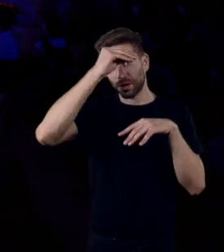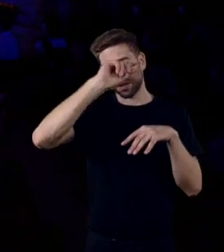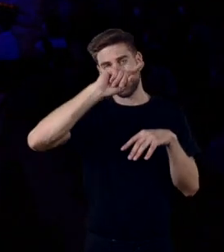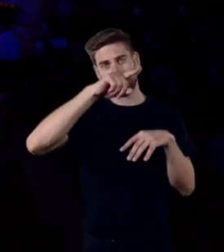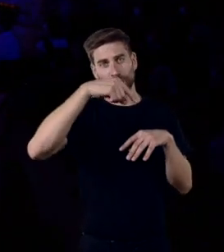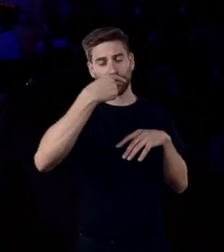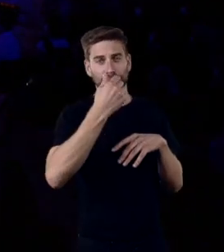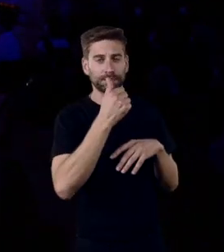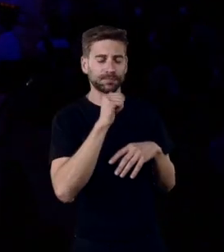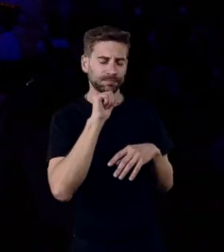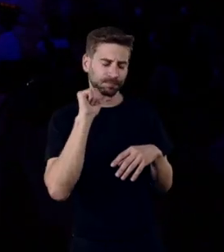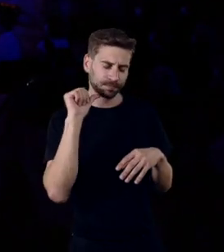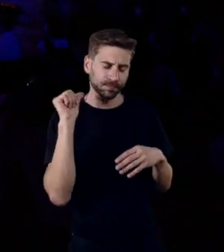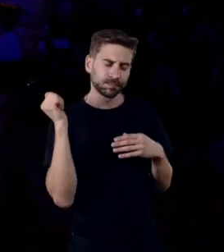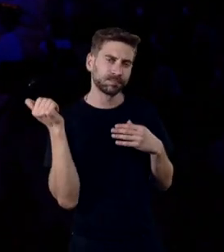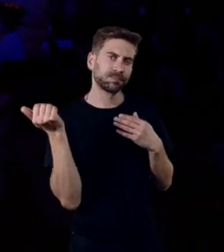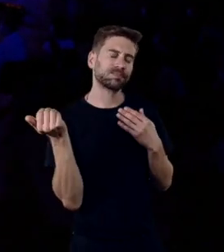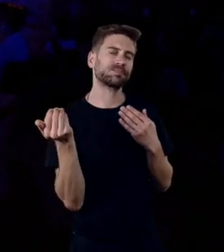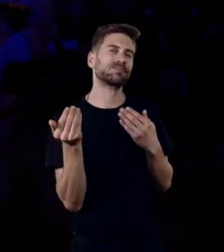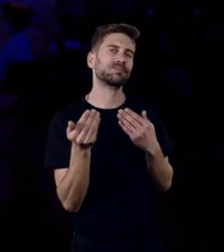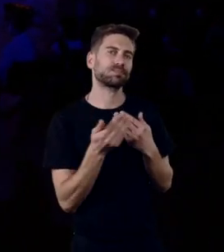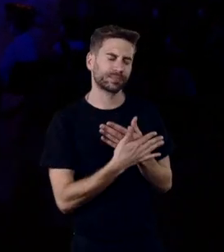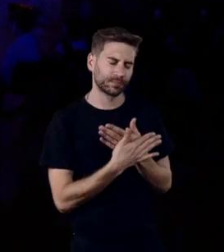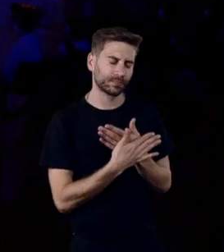Balançam, a fiura